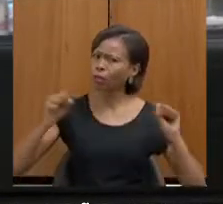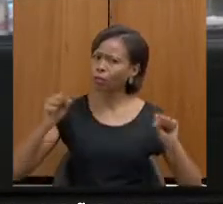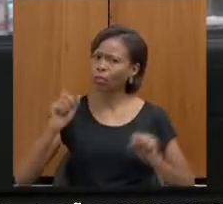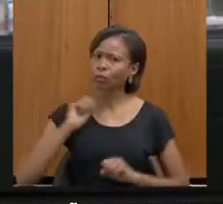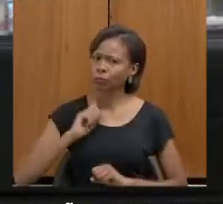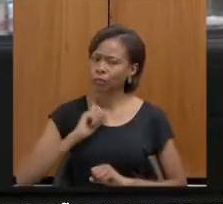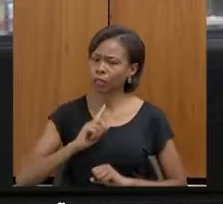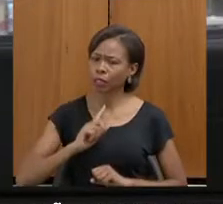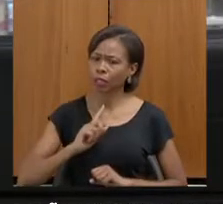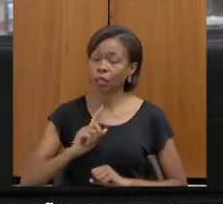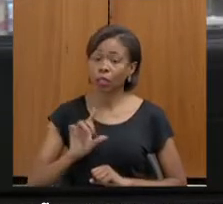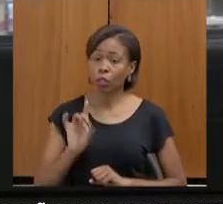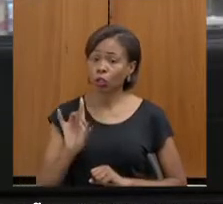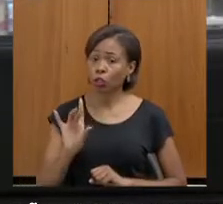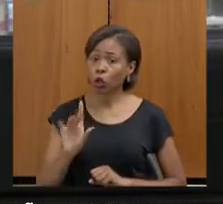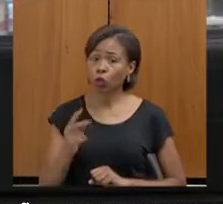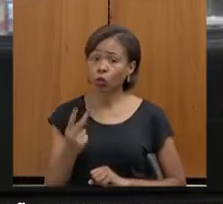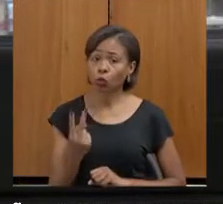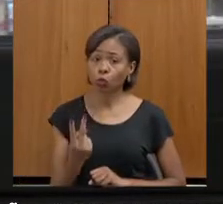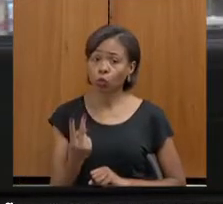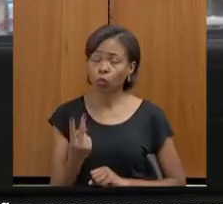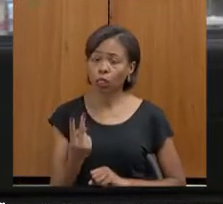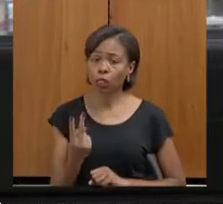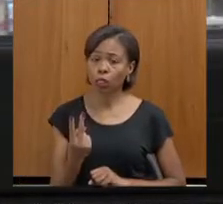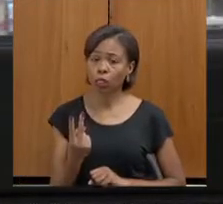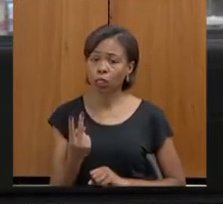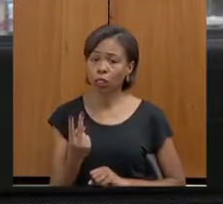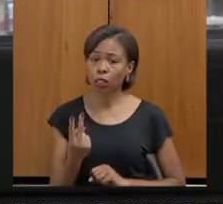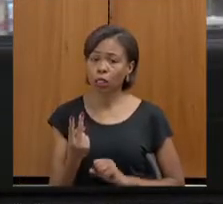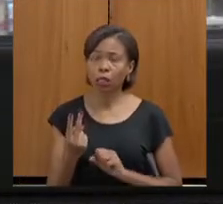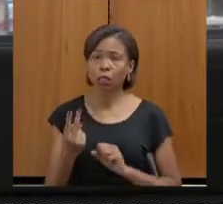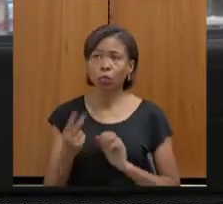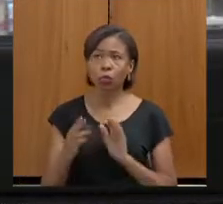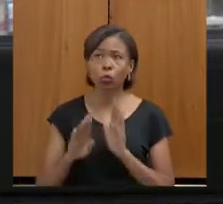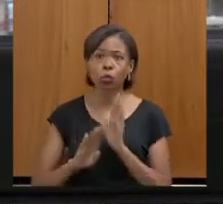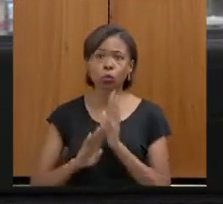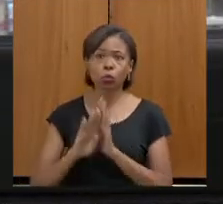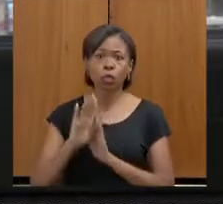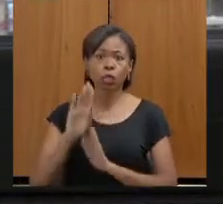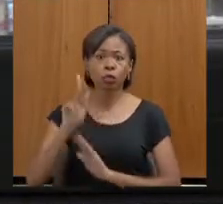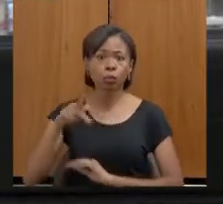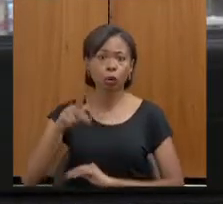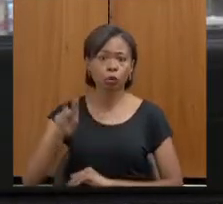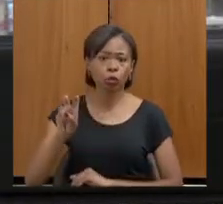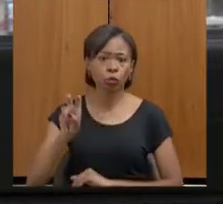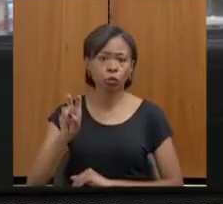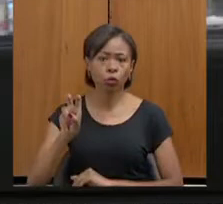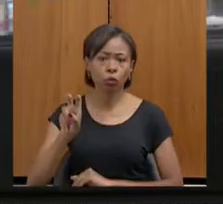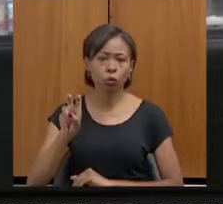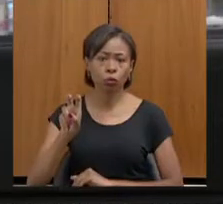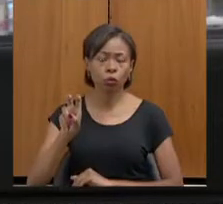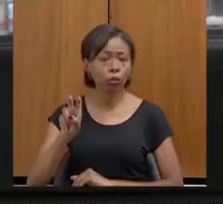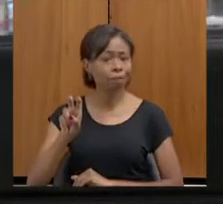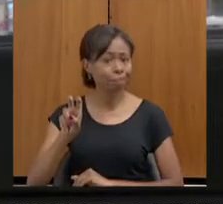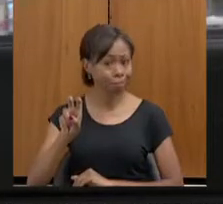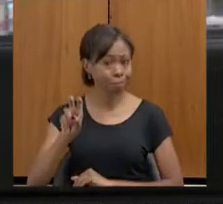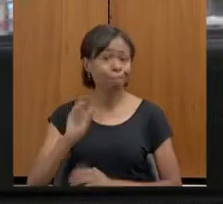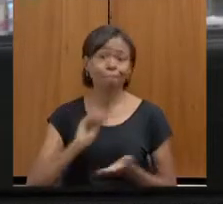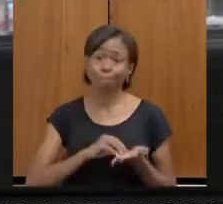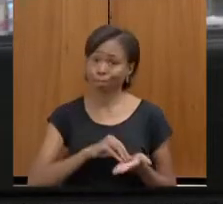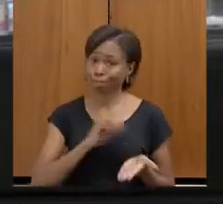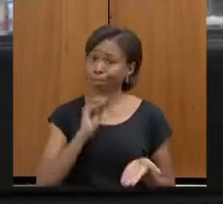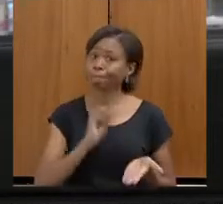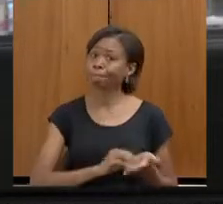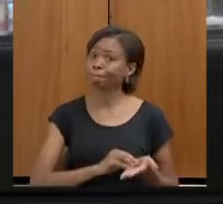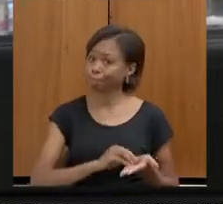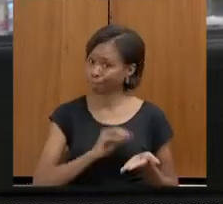dessas 69 no nível 5, também mostra que ainda há muito o que se avançar,